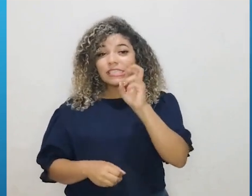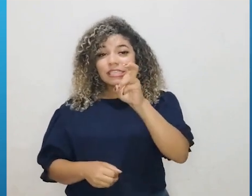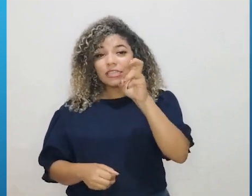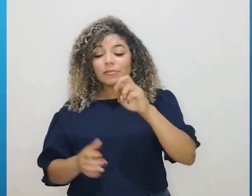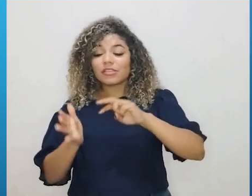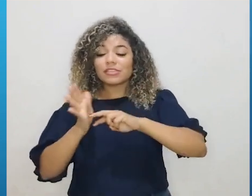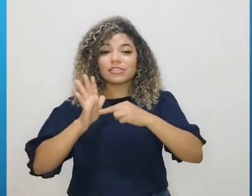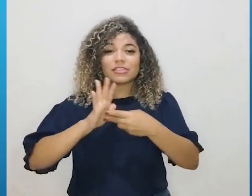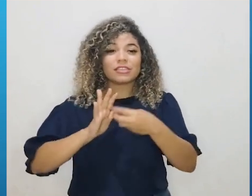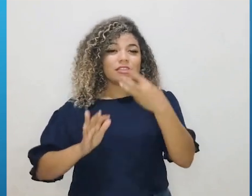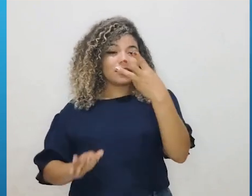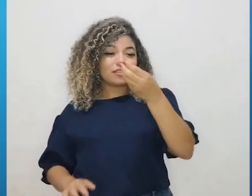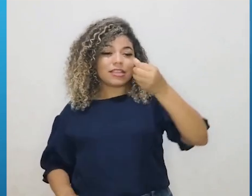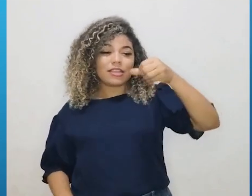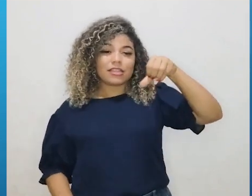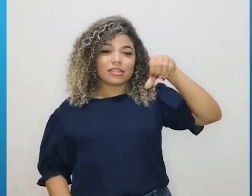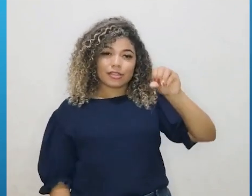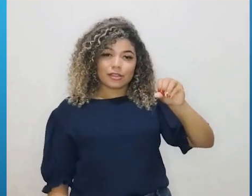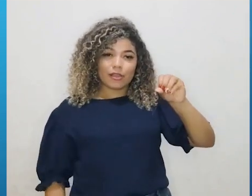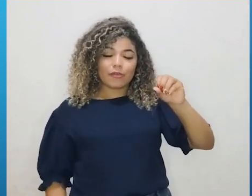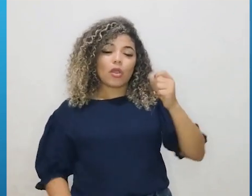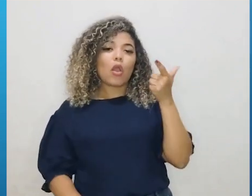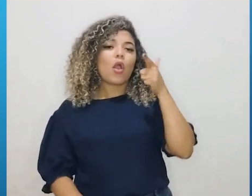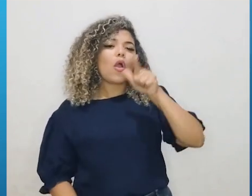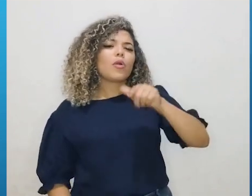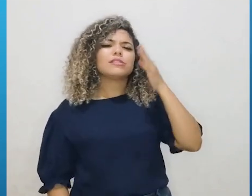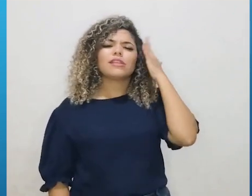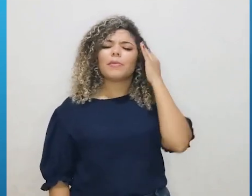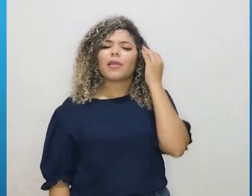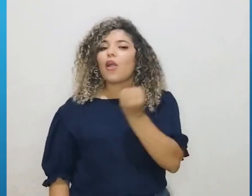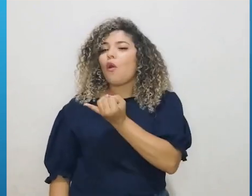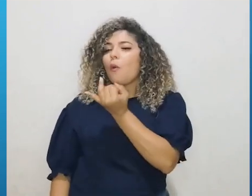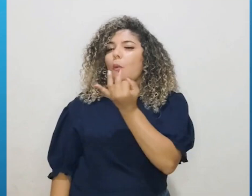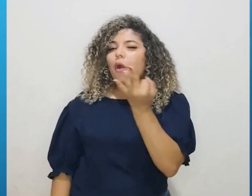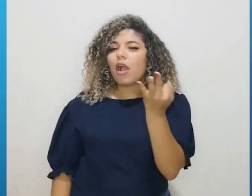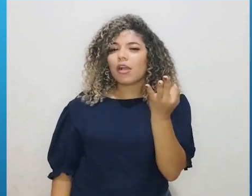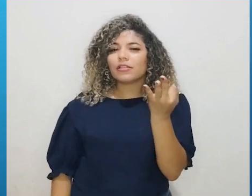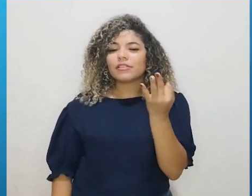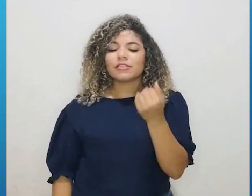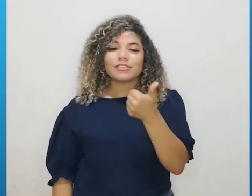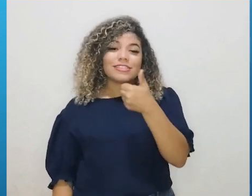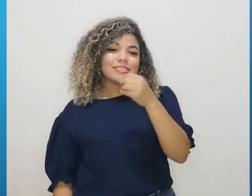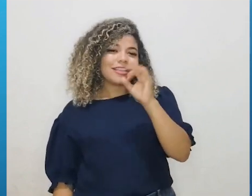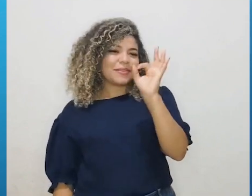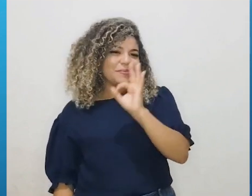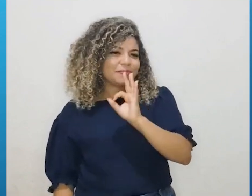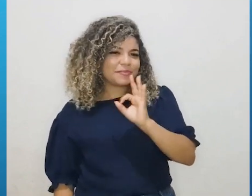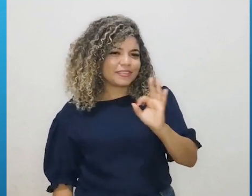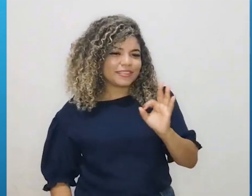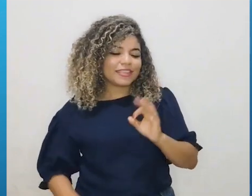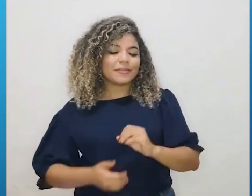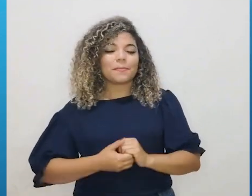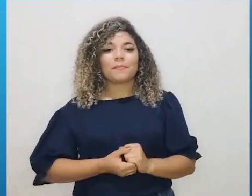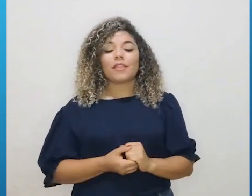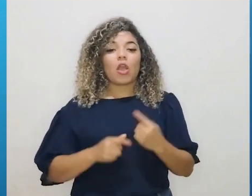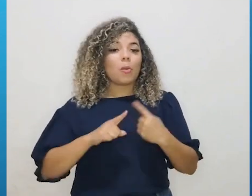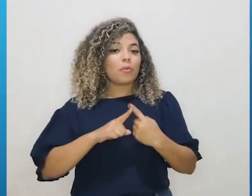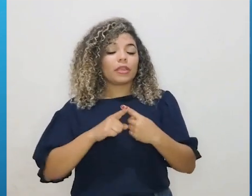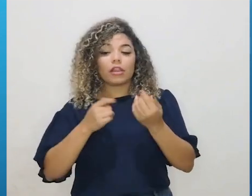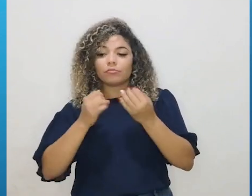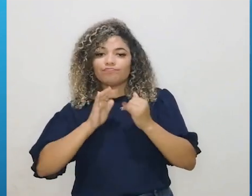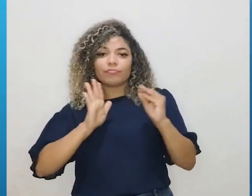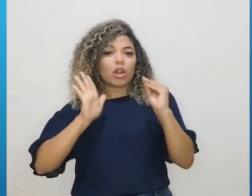representa 319, eu consigo saber quanto que vai representar 100%, né, Por mais que ele não tenha